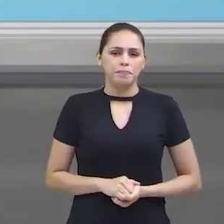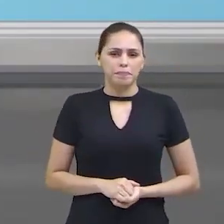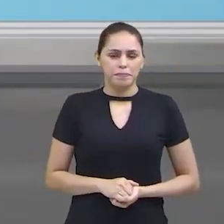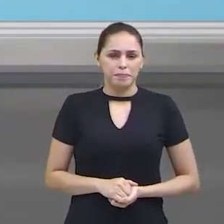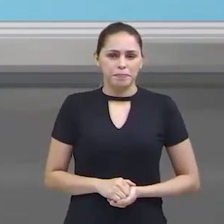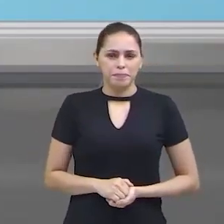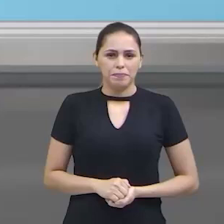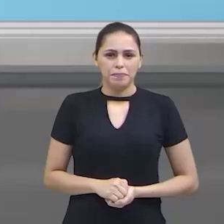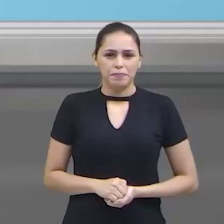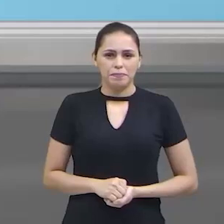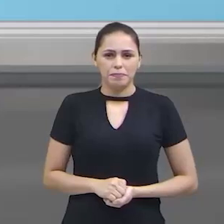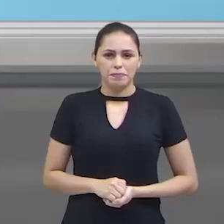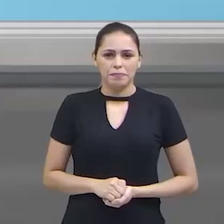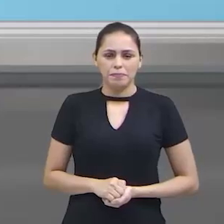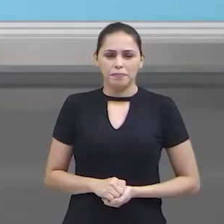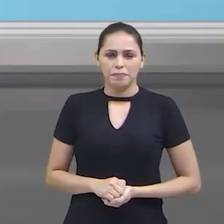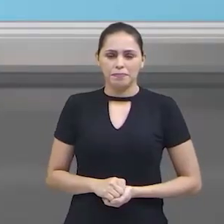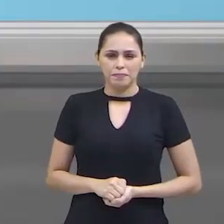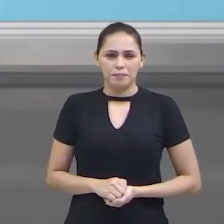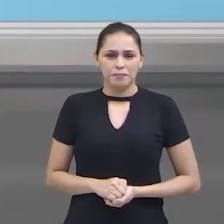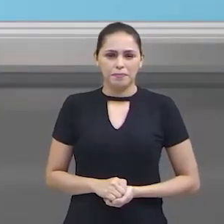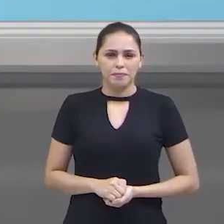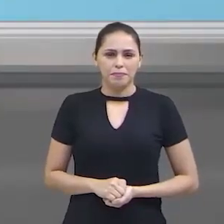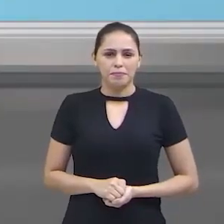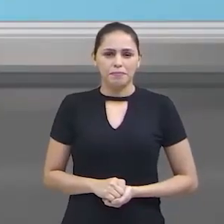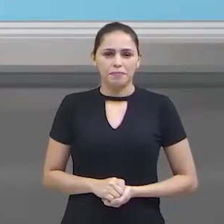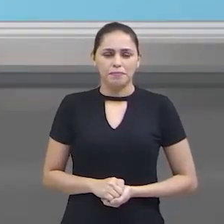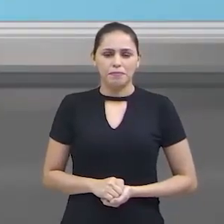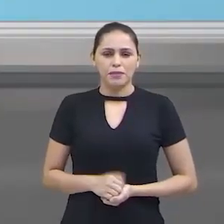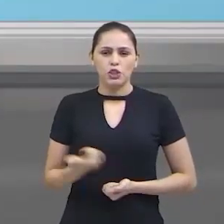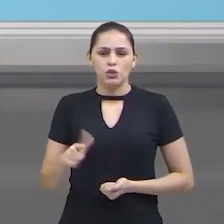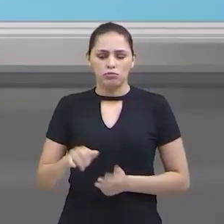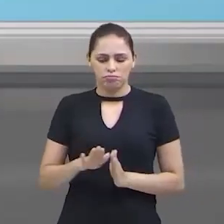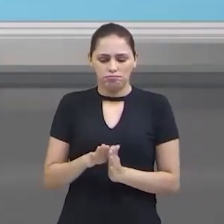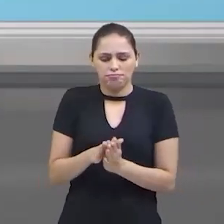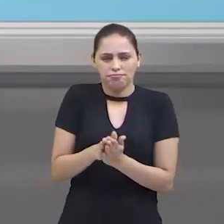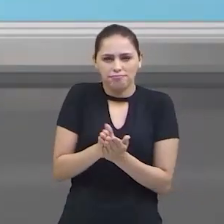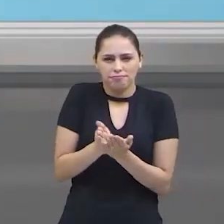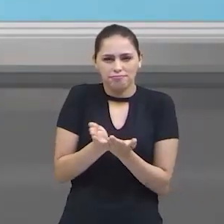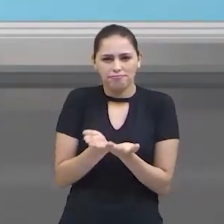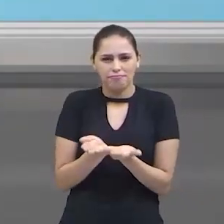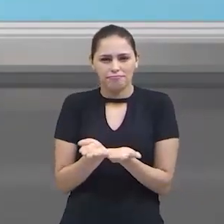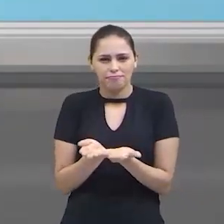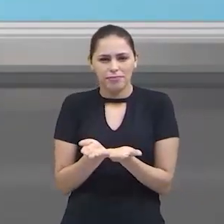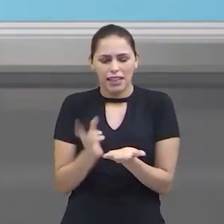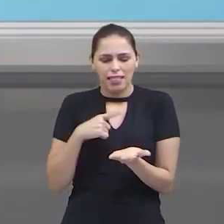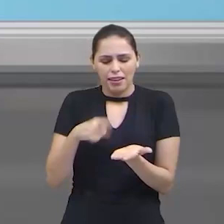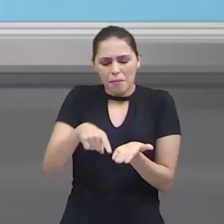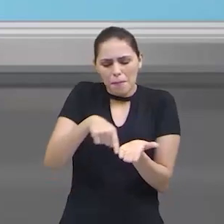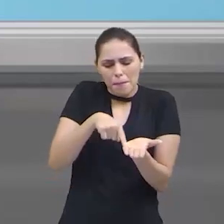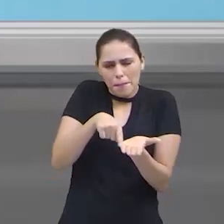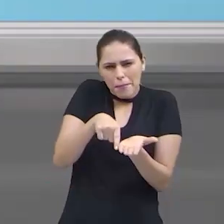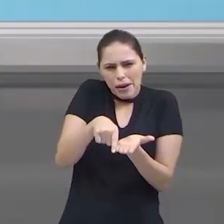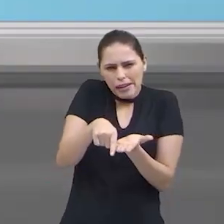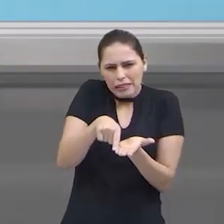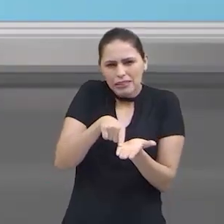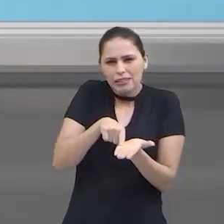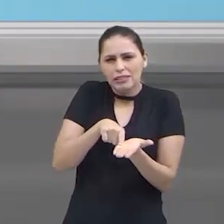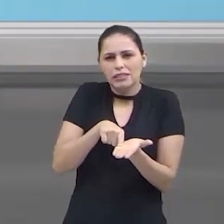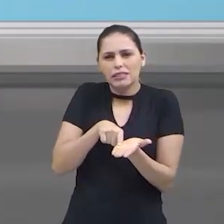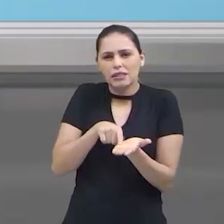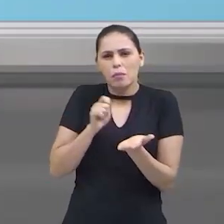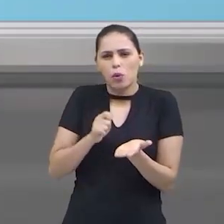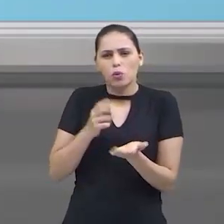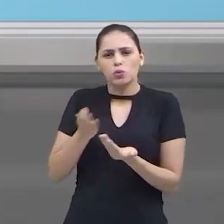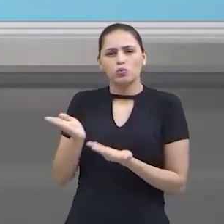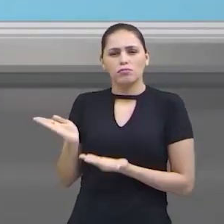Dobrinha a folhinha dobrada no meio. Abro ela. Ficou com uma linhazinha aqui no meio. Vou pegar uma orelhinha